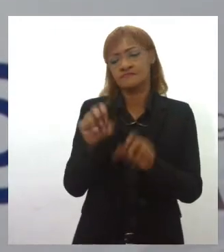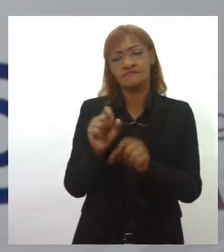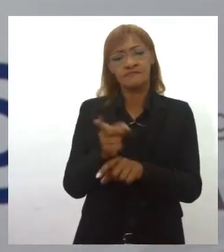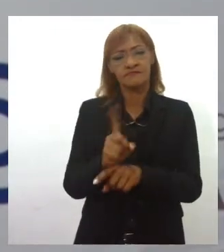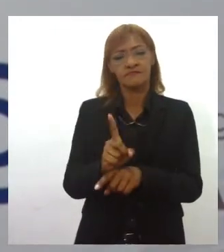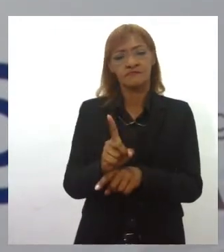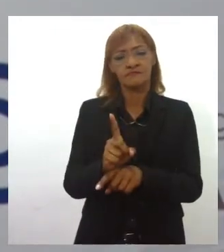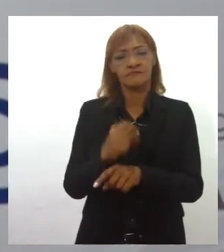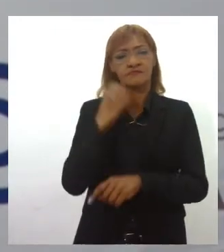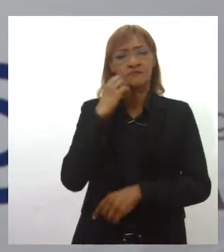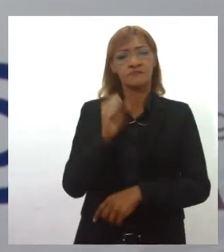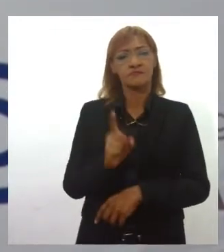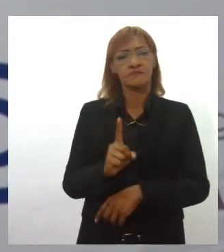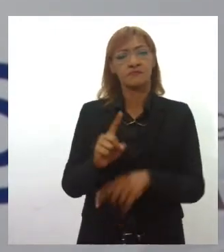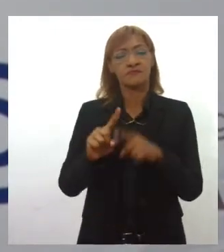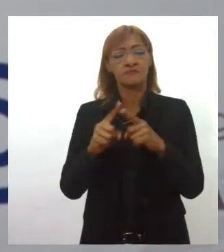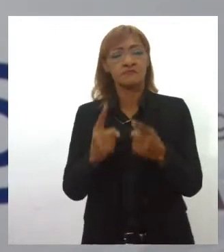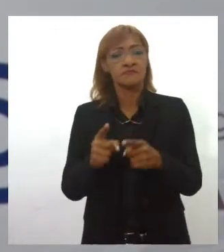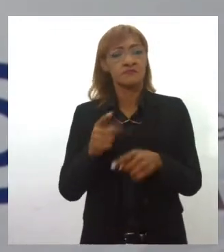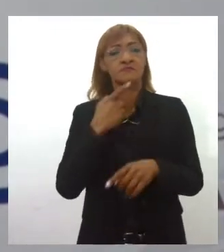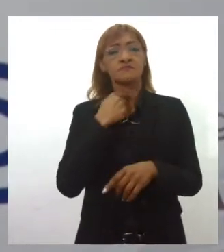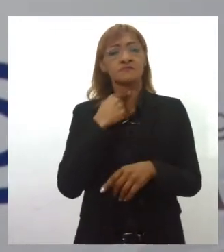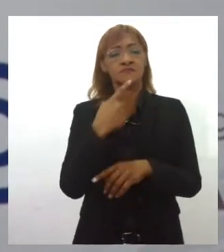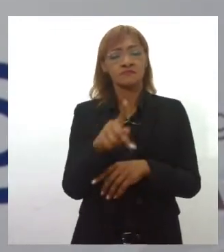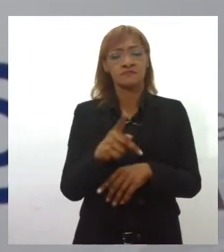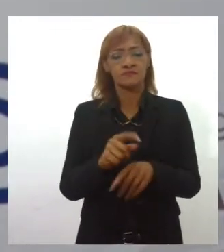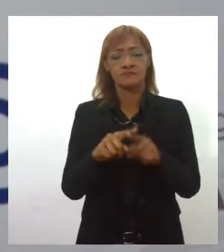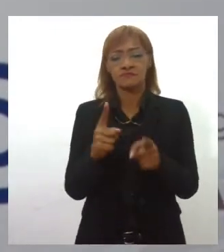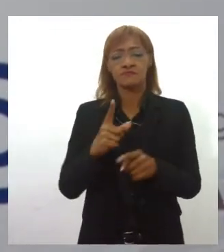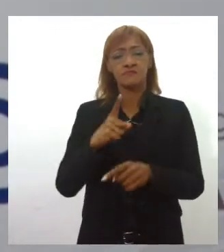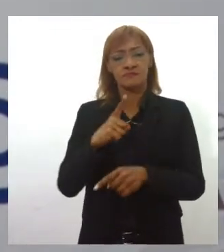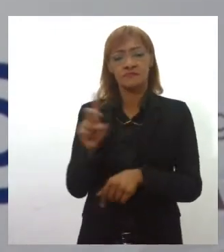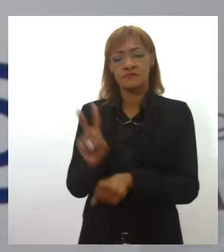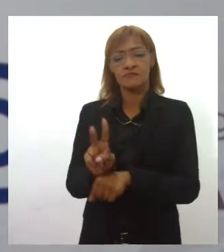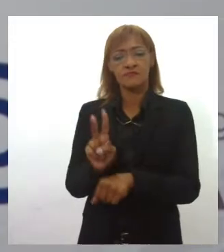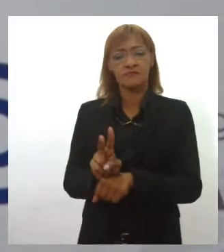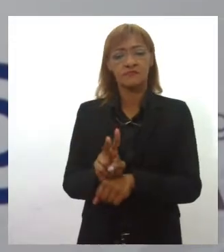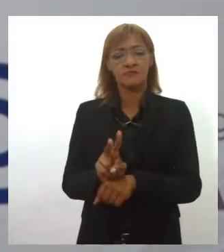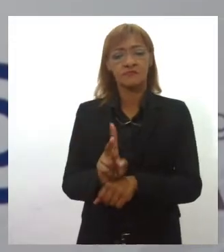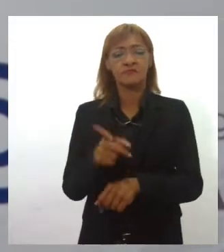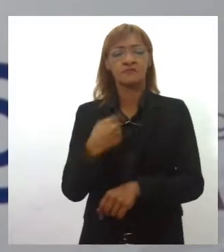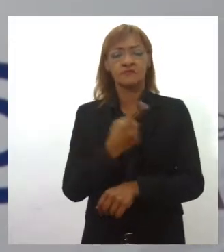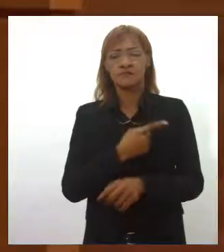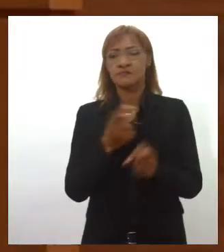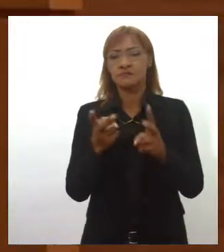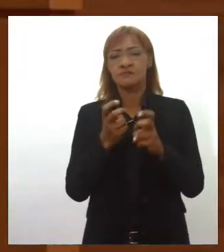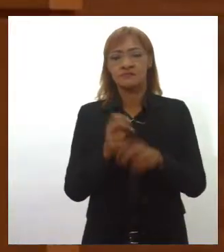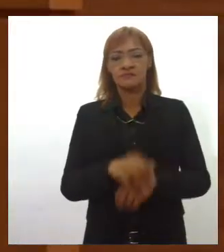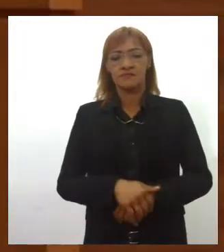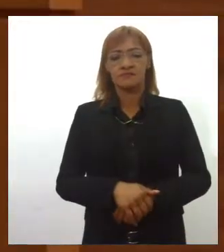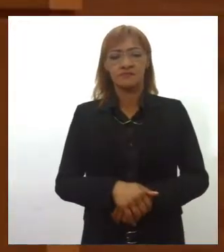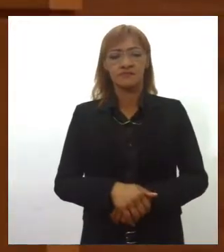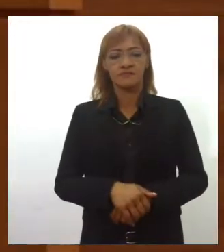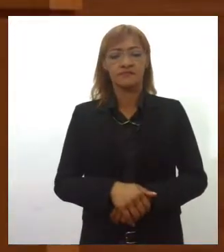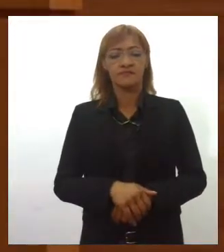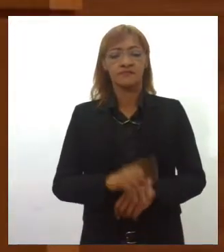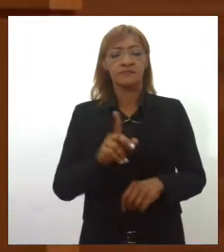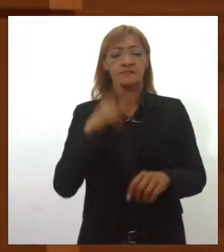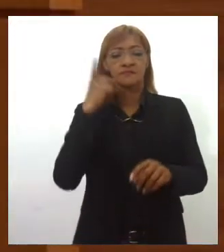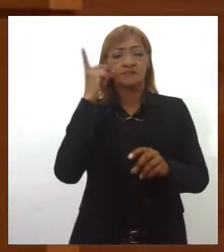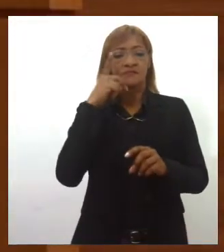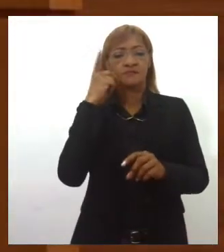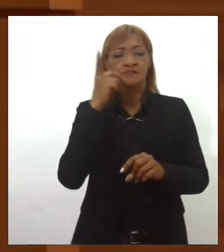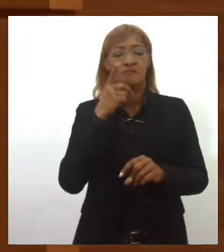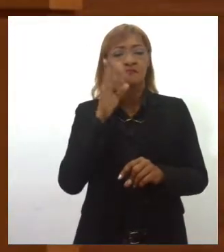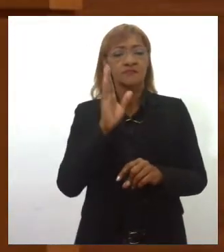Você pode ter essa opção de não ter animal nenhum, mas se você tem, cuide e a gente está acompanhando isso de perto. Logo em seguida, o deputado Geórgio